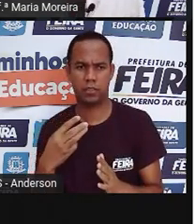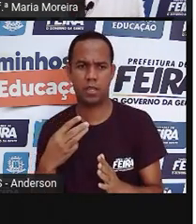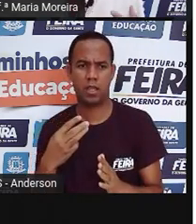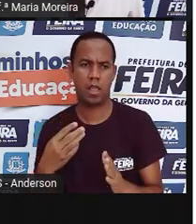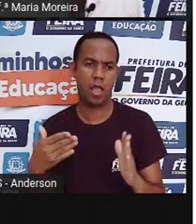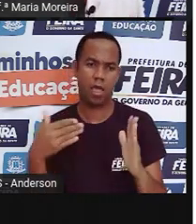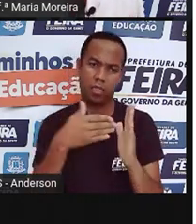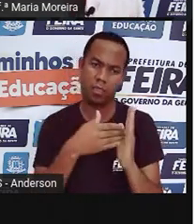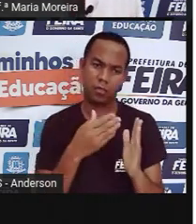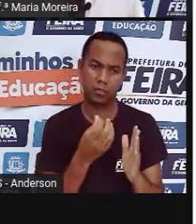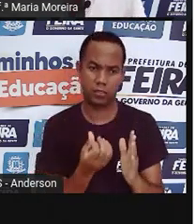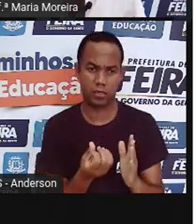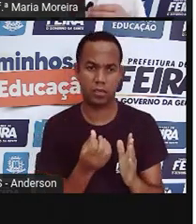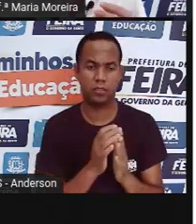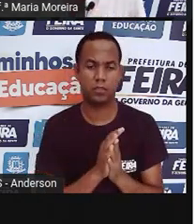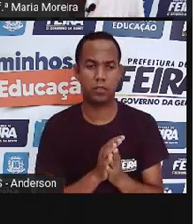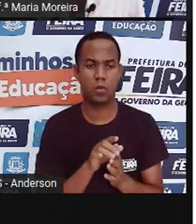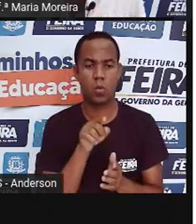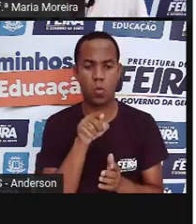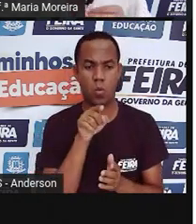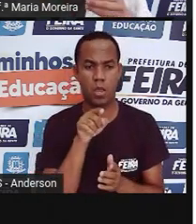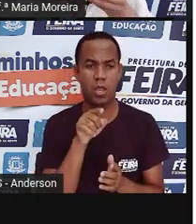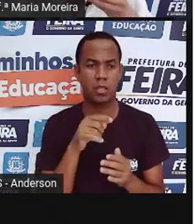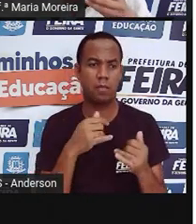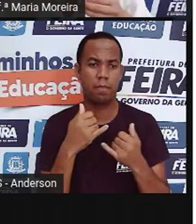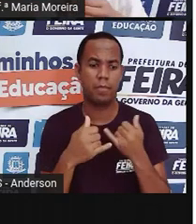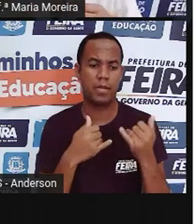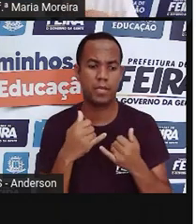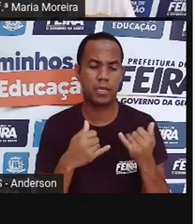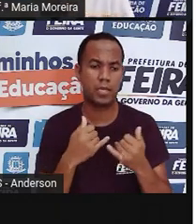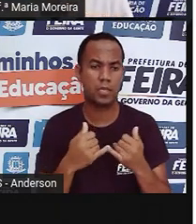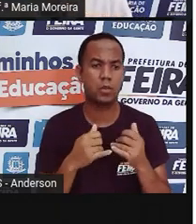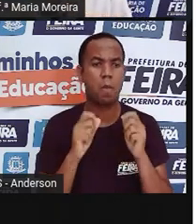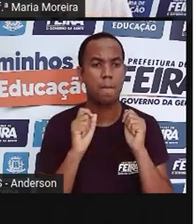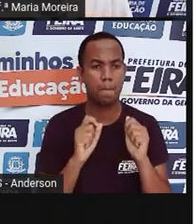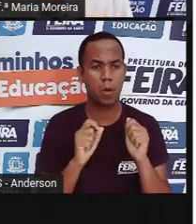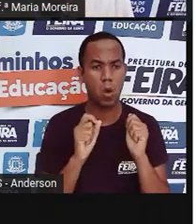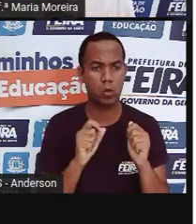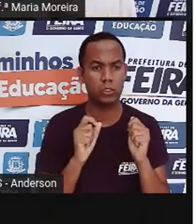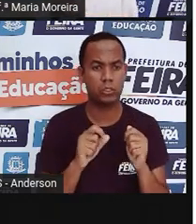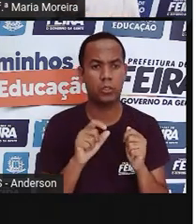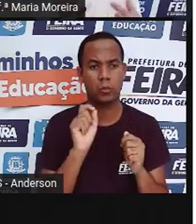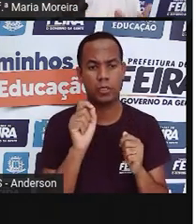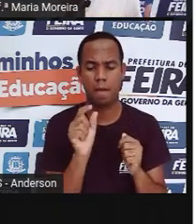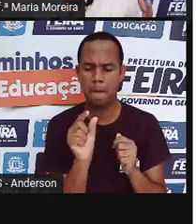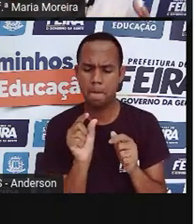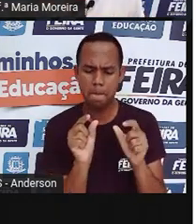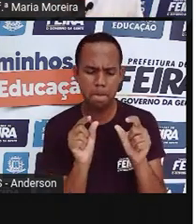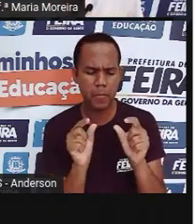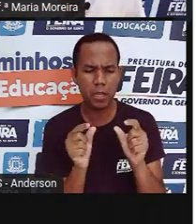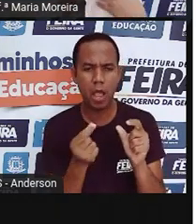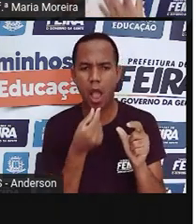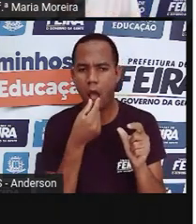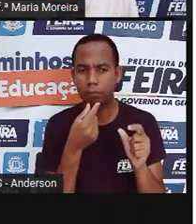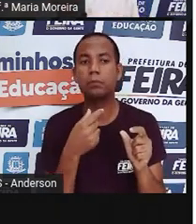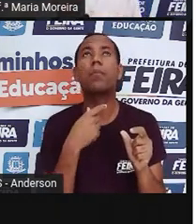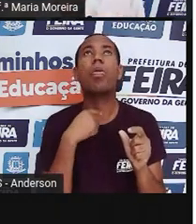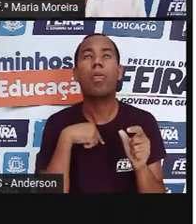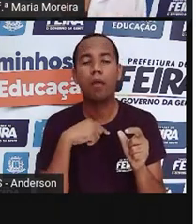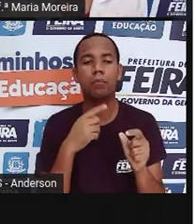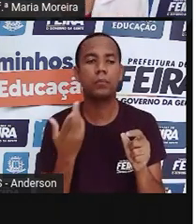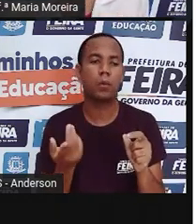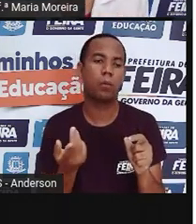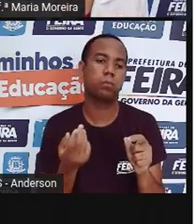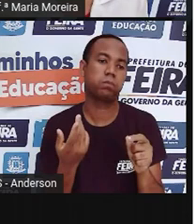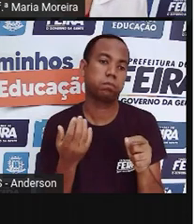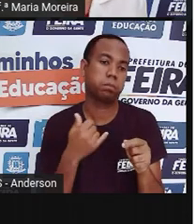Então, por isso, porque o brinquedo pode conter partes pequenas e vocês podem engolir, se machucar,